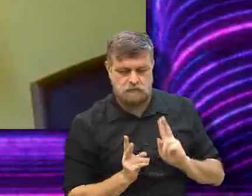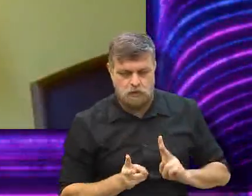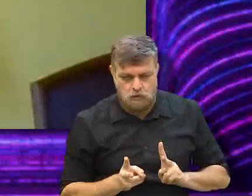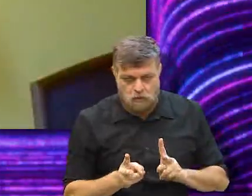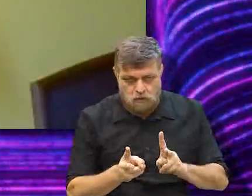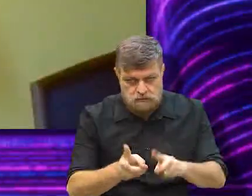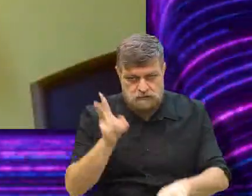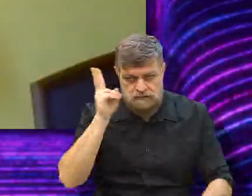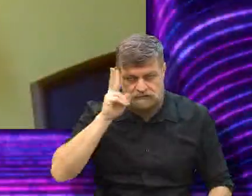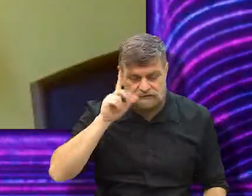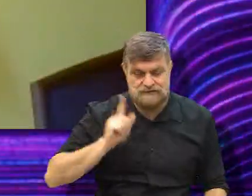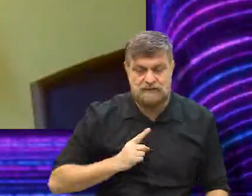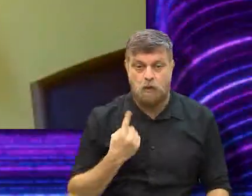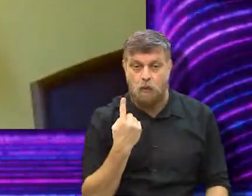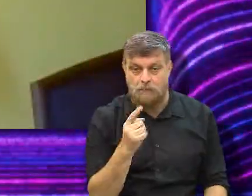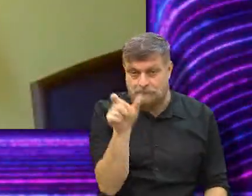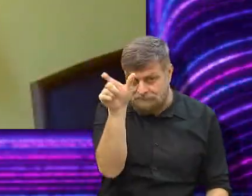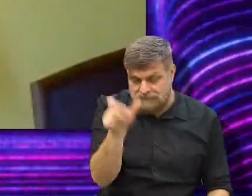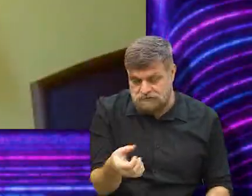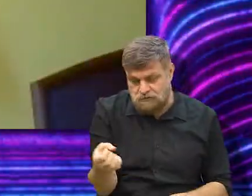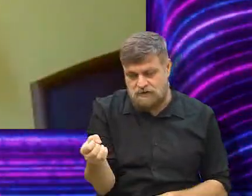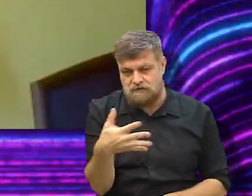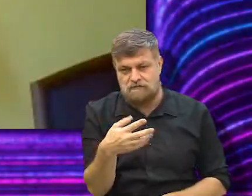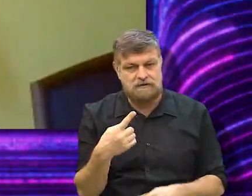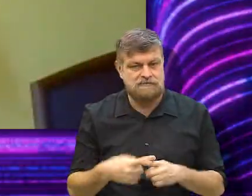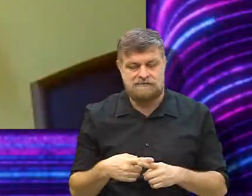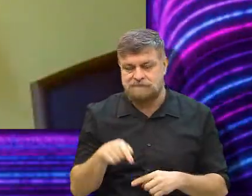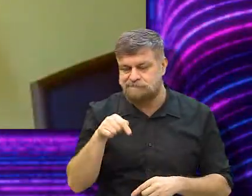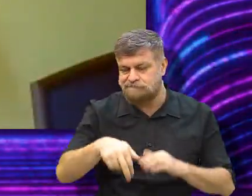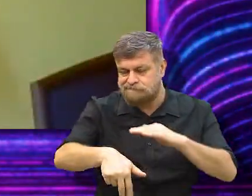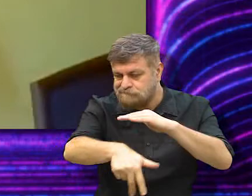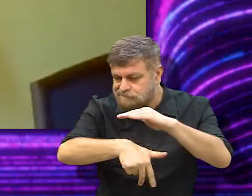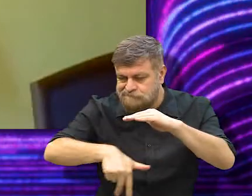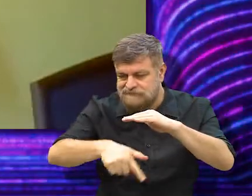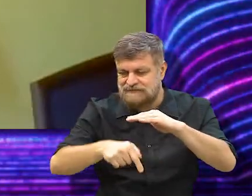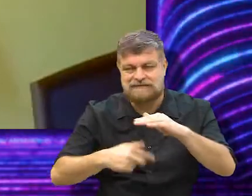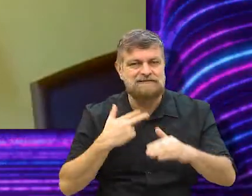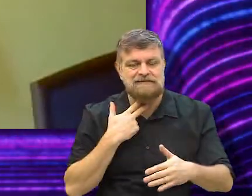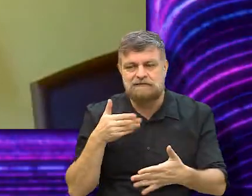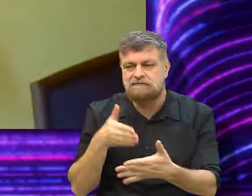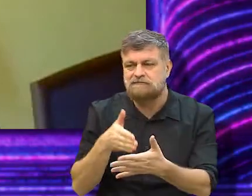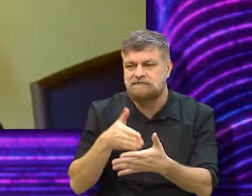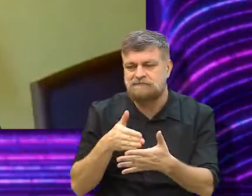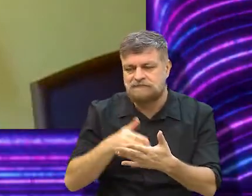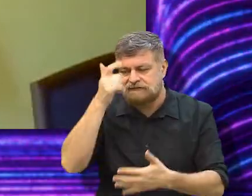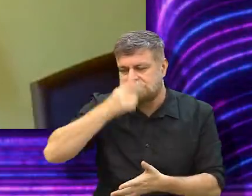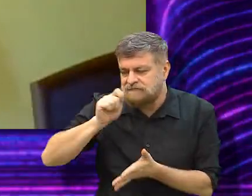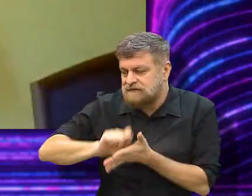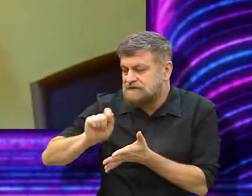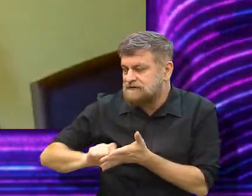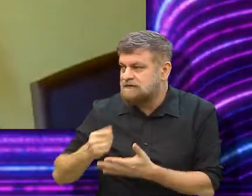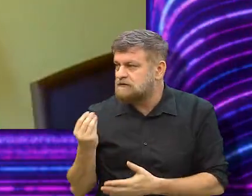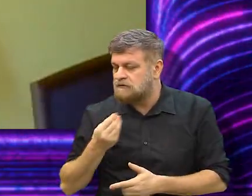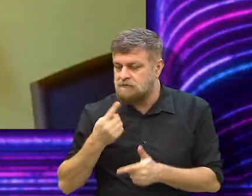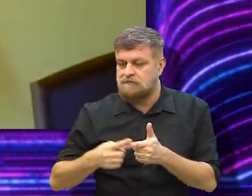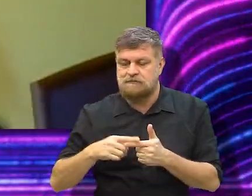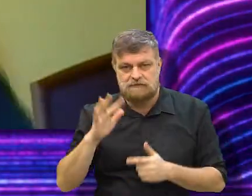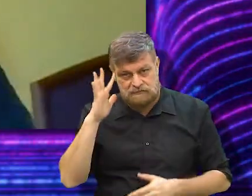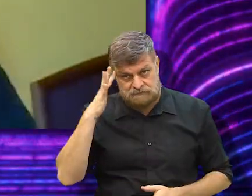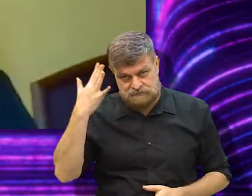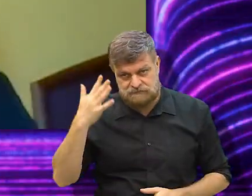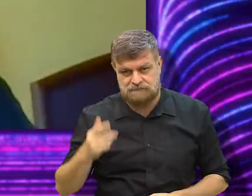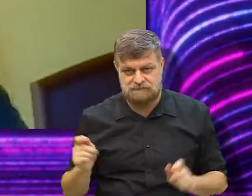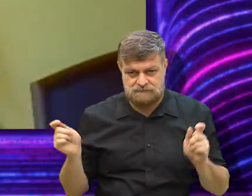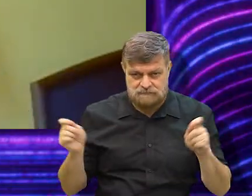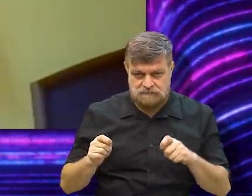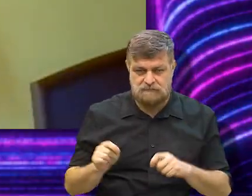continuei a história com essa inserção de personagem. Porque senão eu não conseguiria sair do próprio beco. Sem saída que eu me coloquei. Então essa é